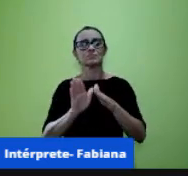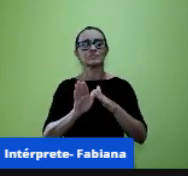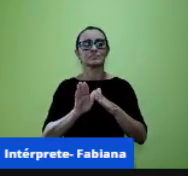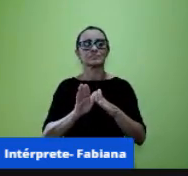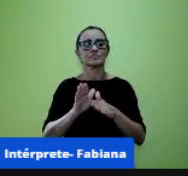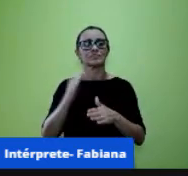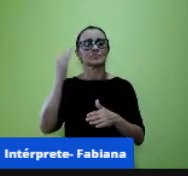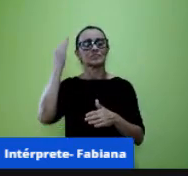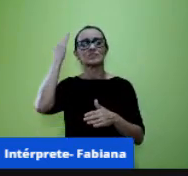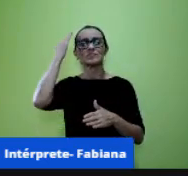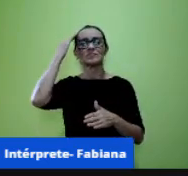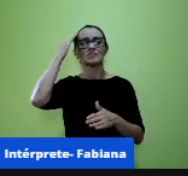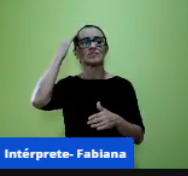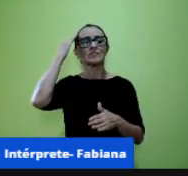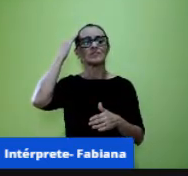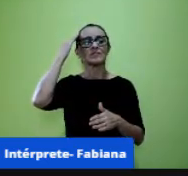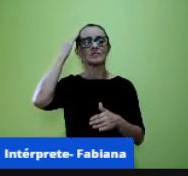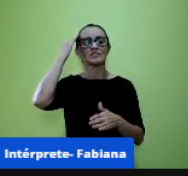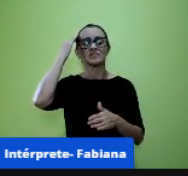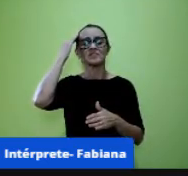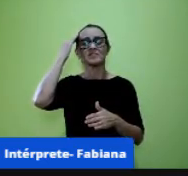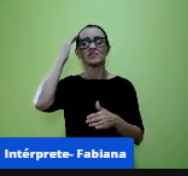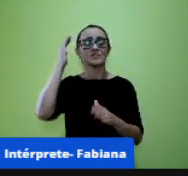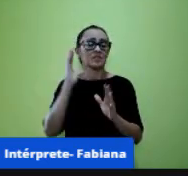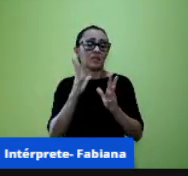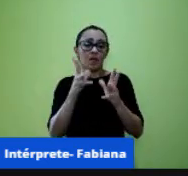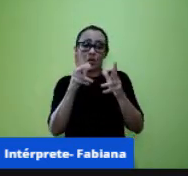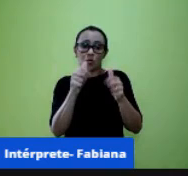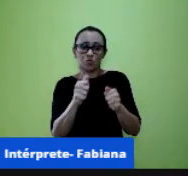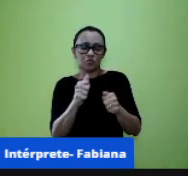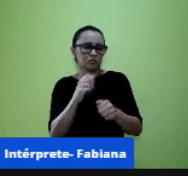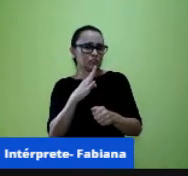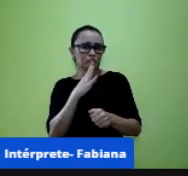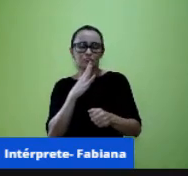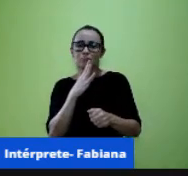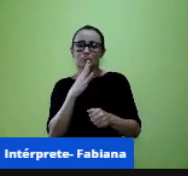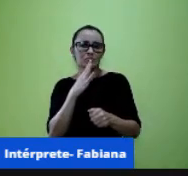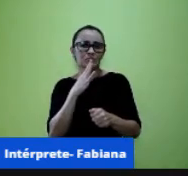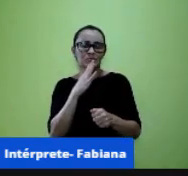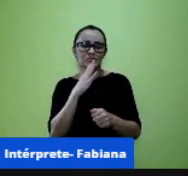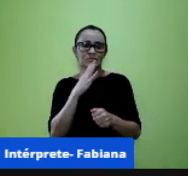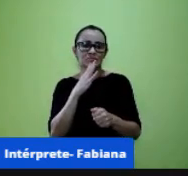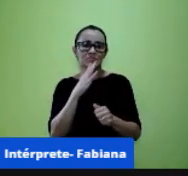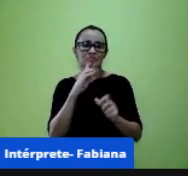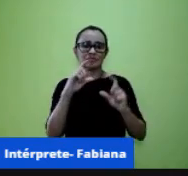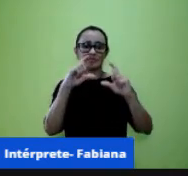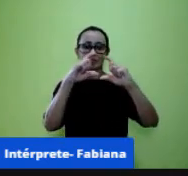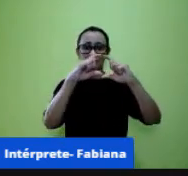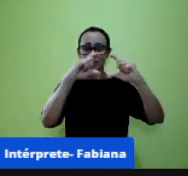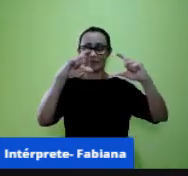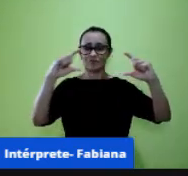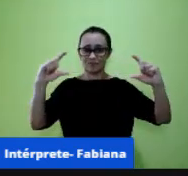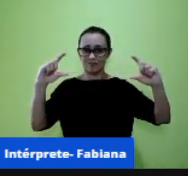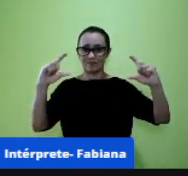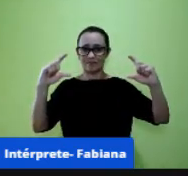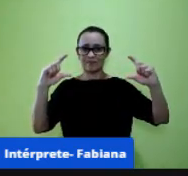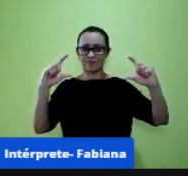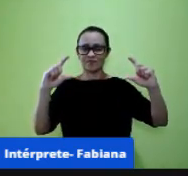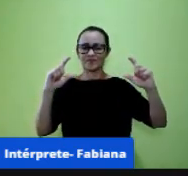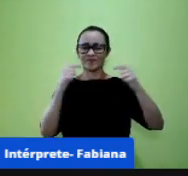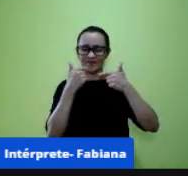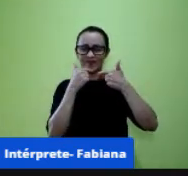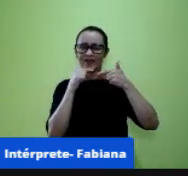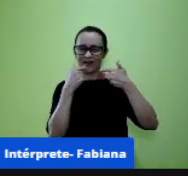de tudo eu sei é uma charge tem um papel cômico e